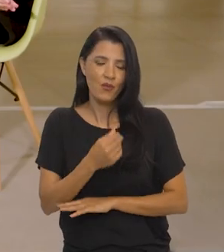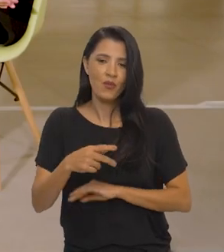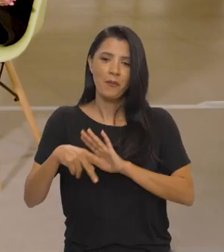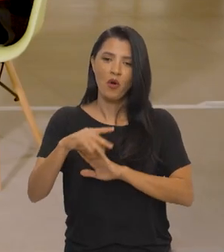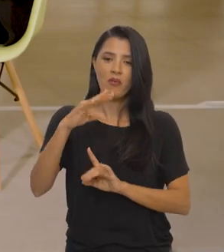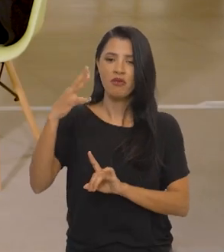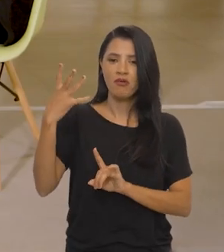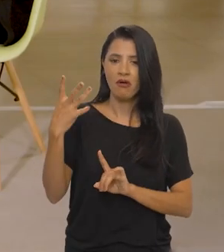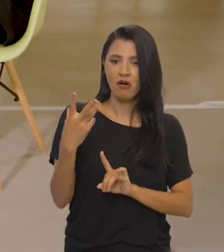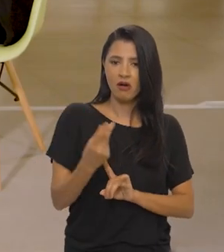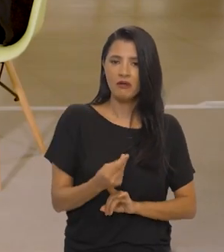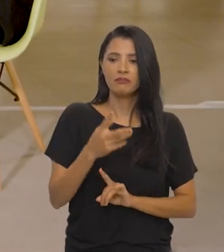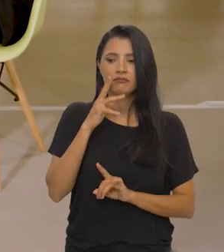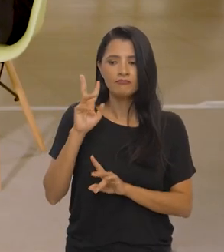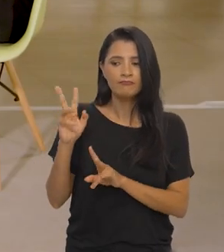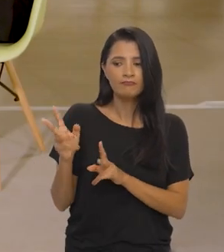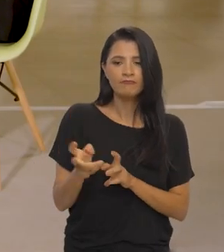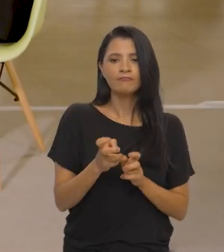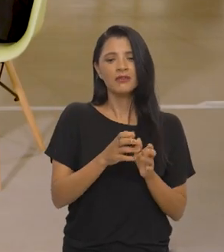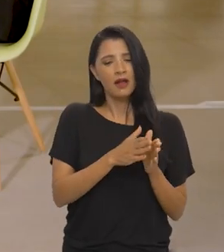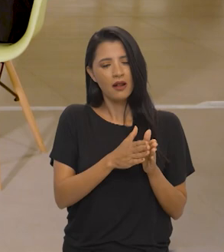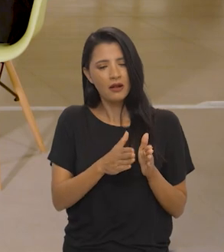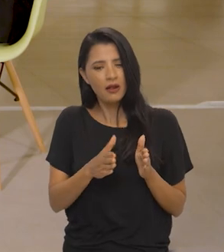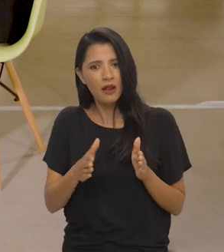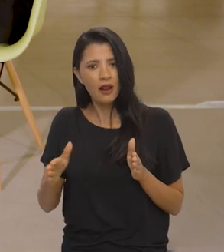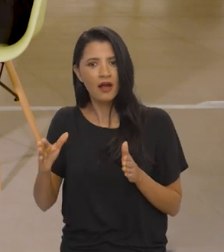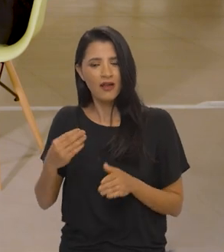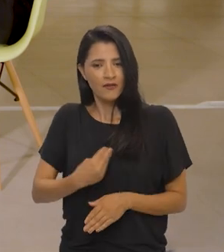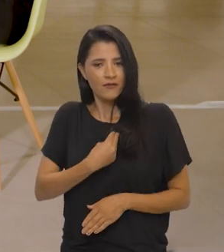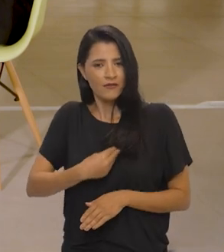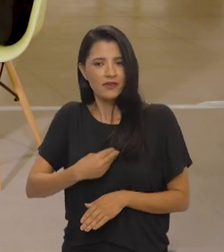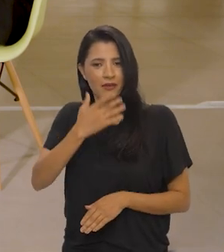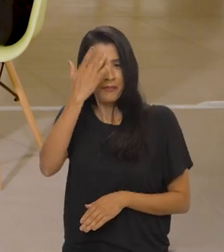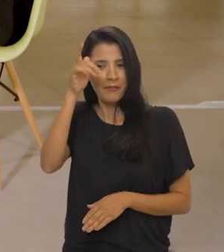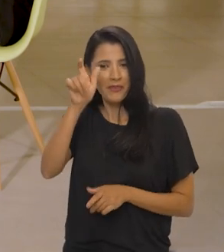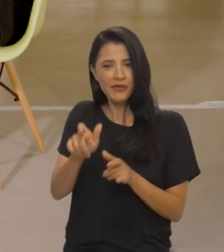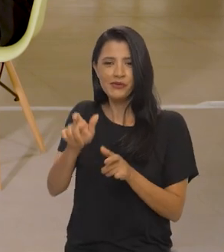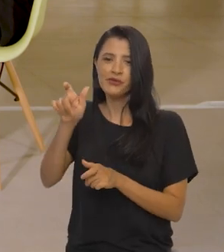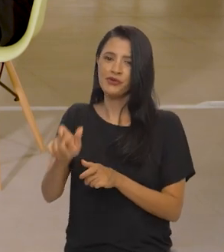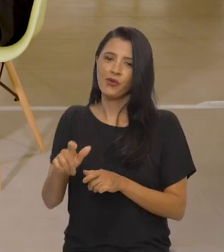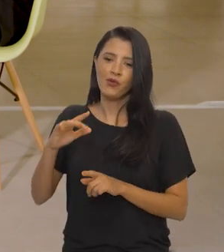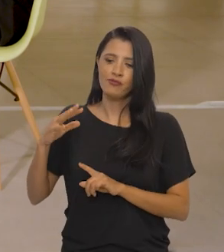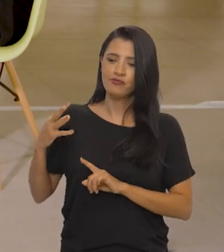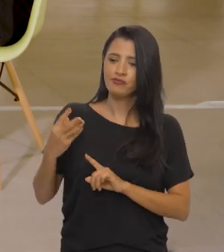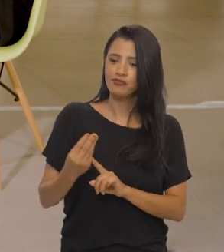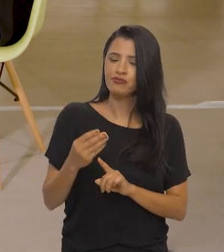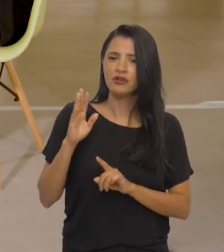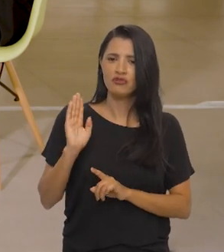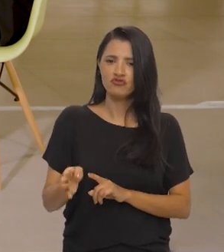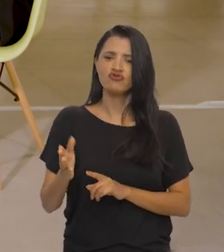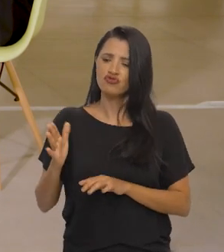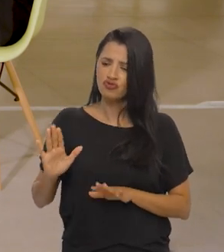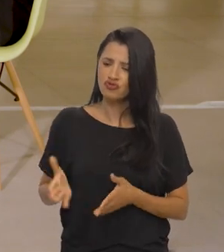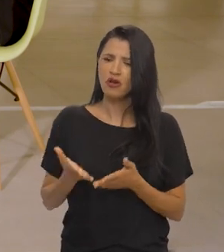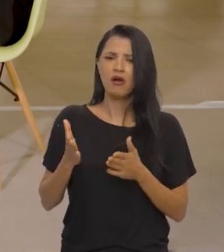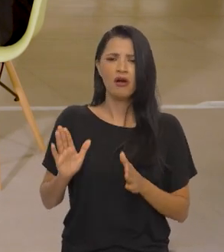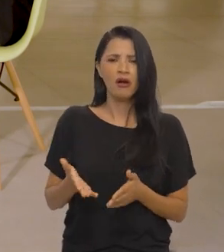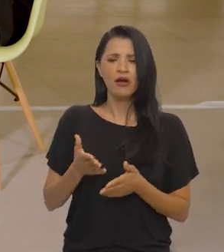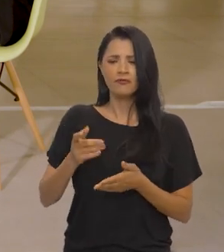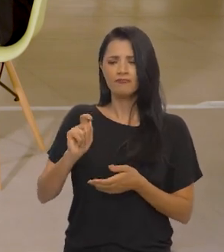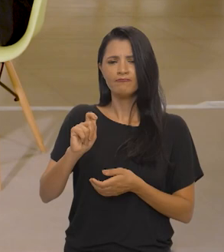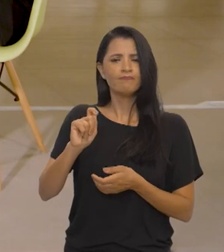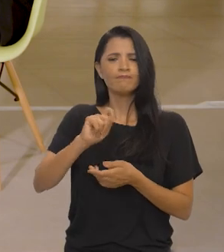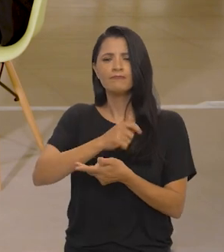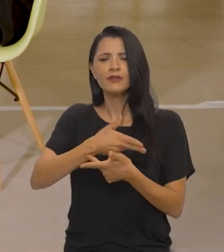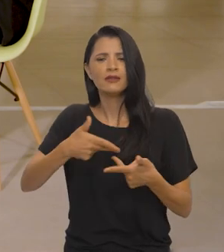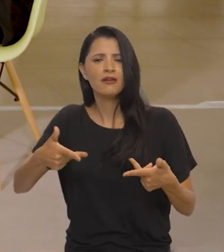Artes, que é um mecanismo de reconhecimento a trajetórias de artistas, que contribuíram já com isso. Que